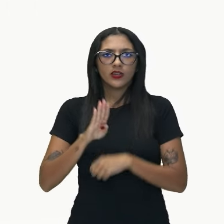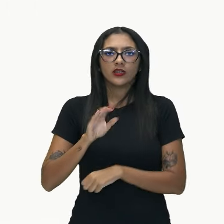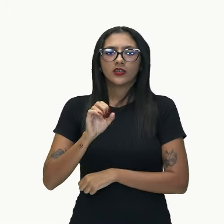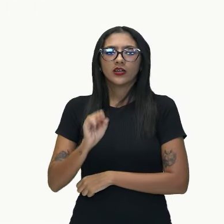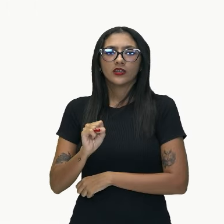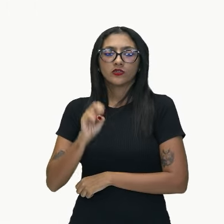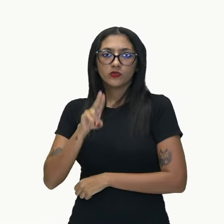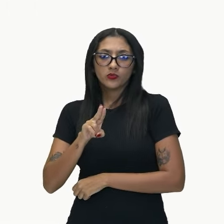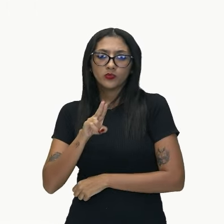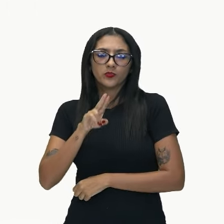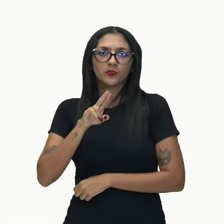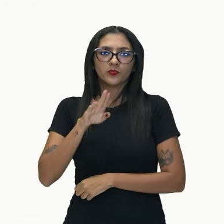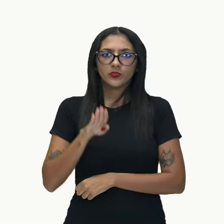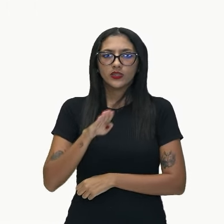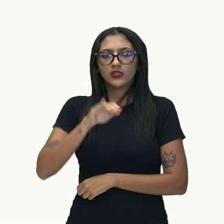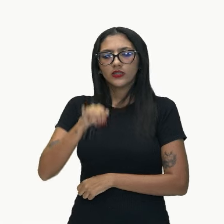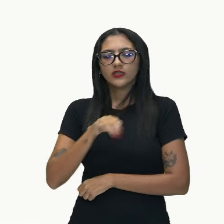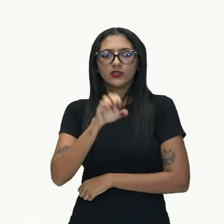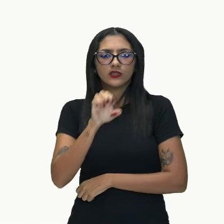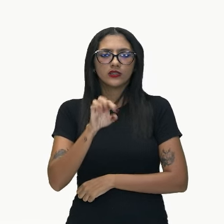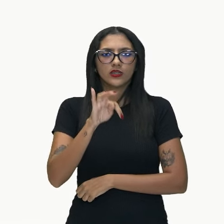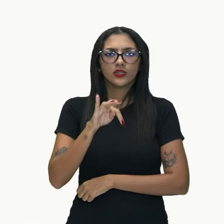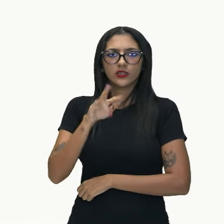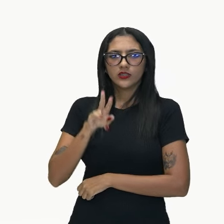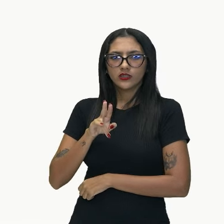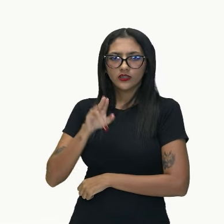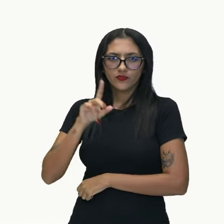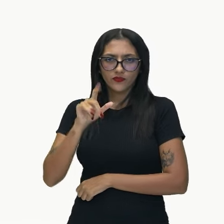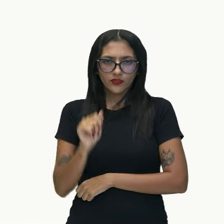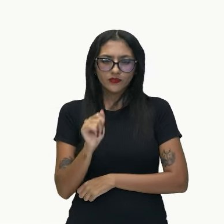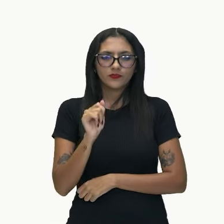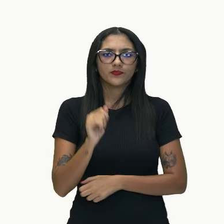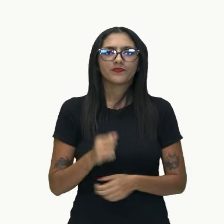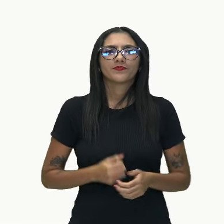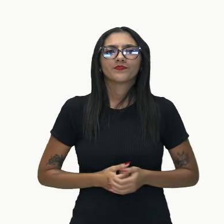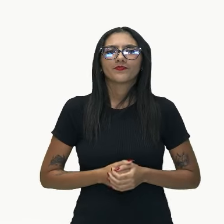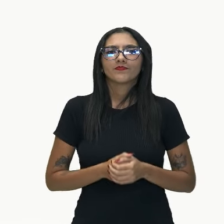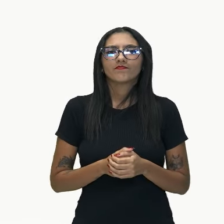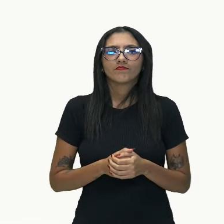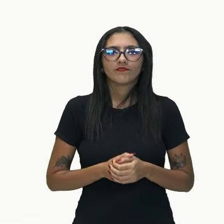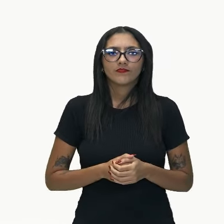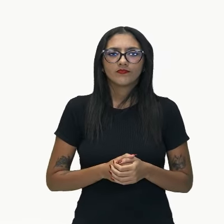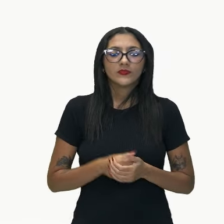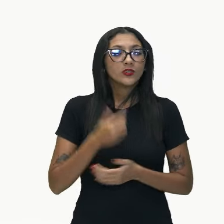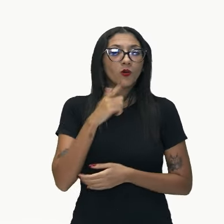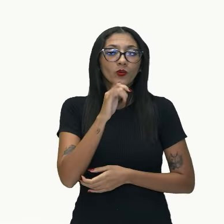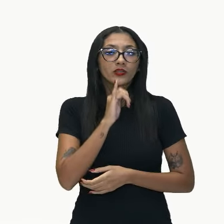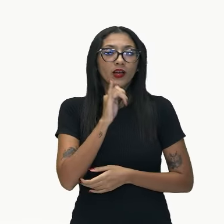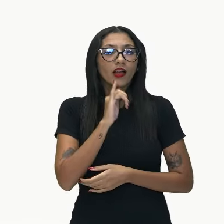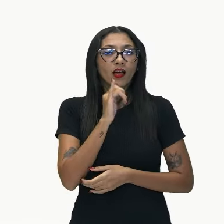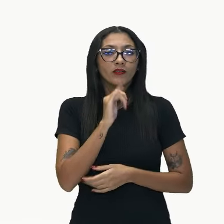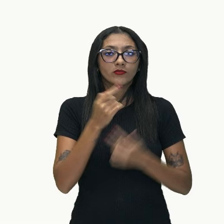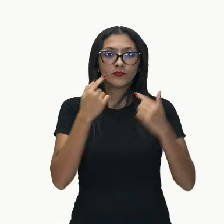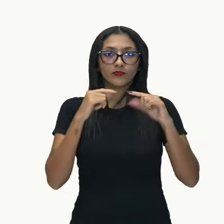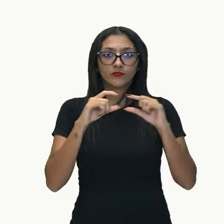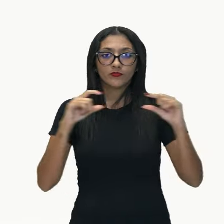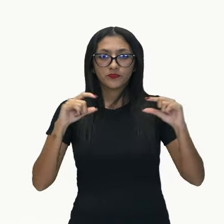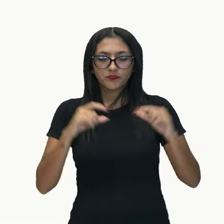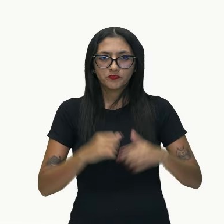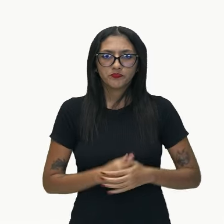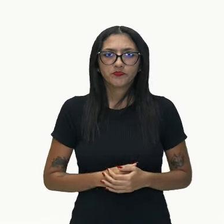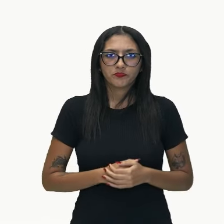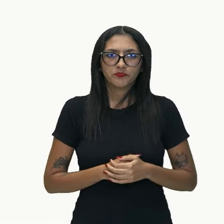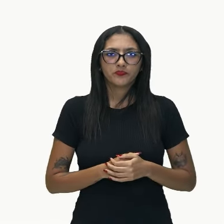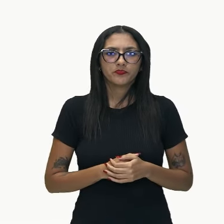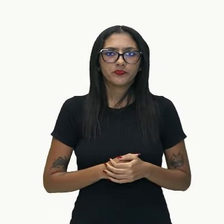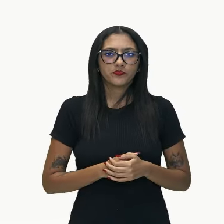quantos S, mas é isso mesmo, subjetiva. E aí, o nosso outro exemplo. Está claro que os dois não se entendem,